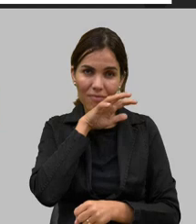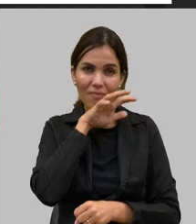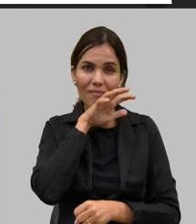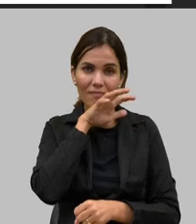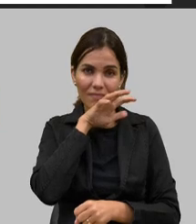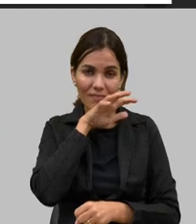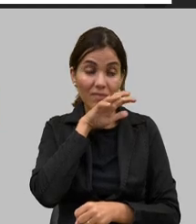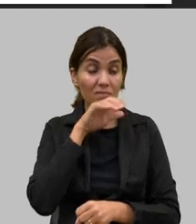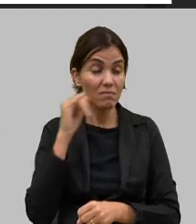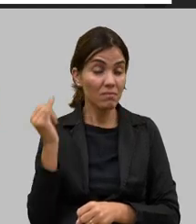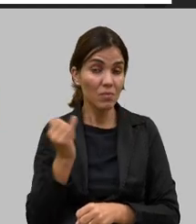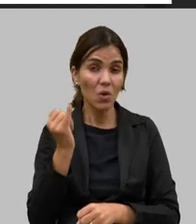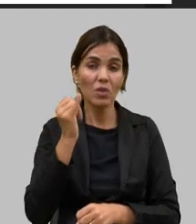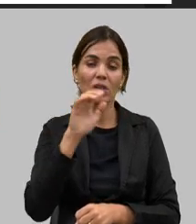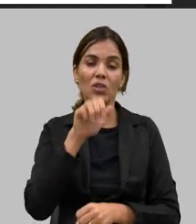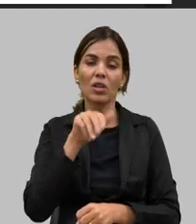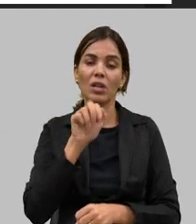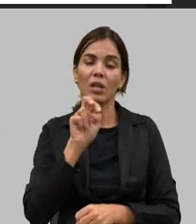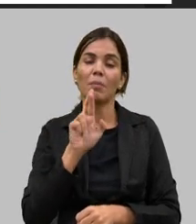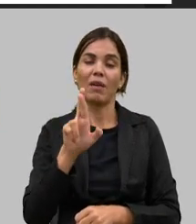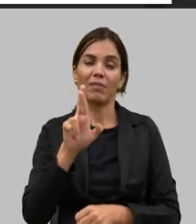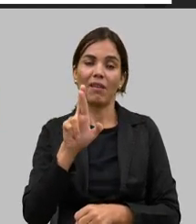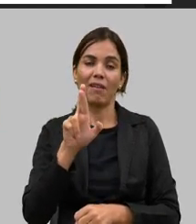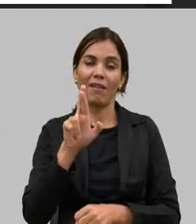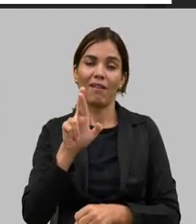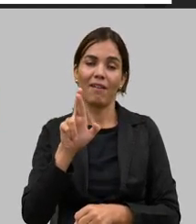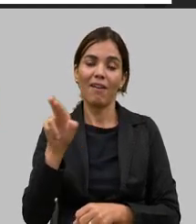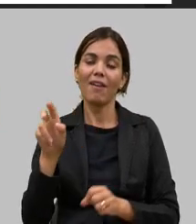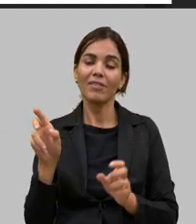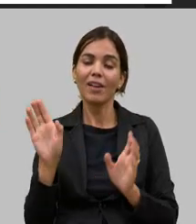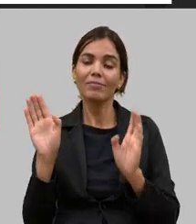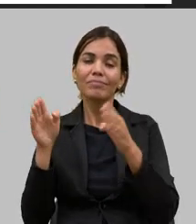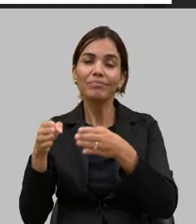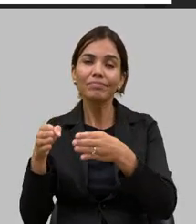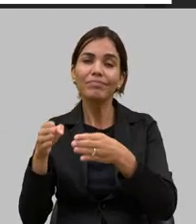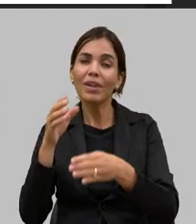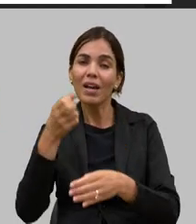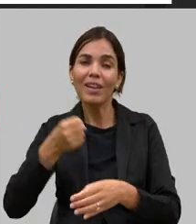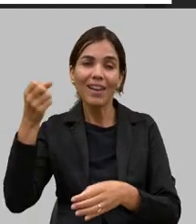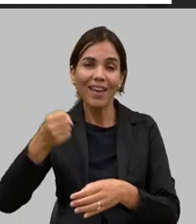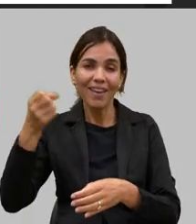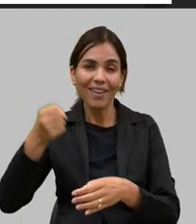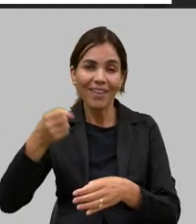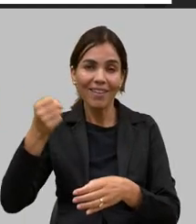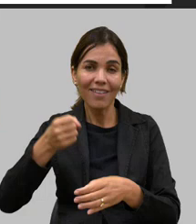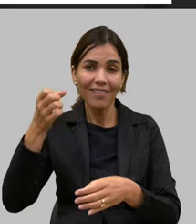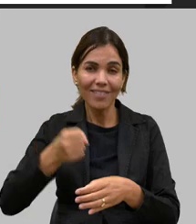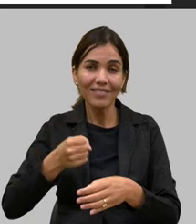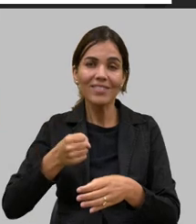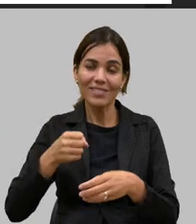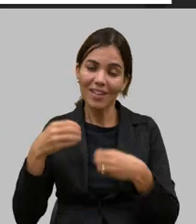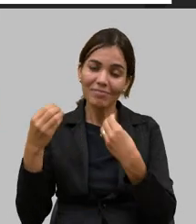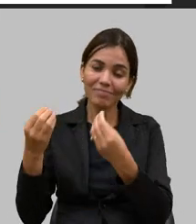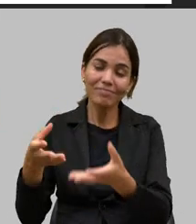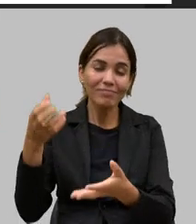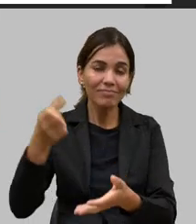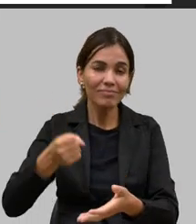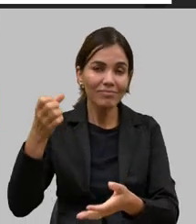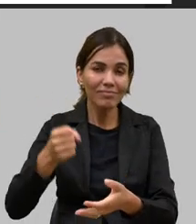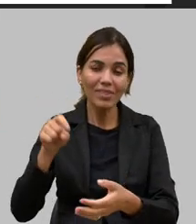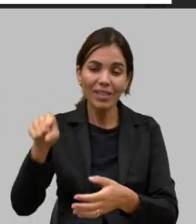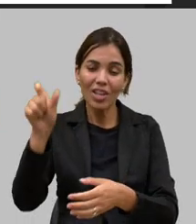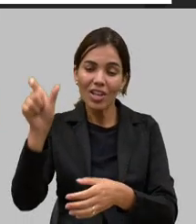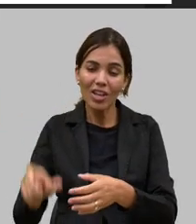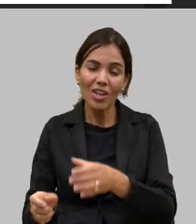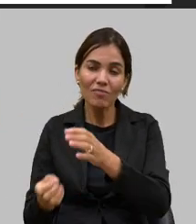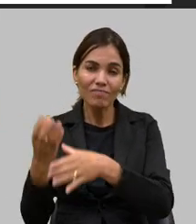trabalho que a EMATER faz na bovinocultura de leite dando uma questão da gestão da propriedade de leite para o produtor porque o produtor de leite ele tem que saber quanto